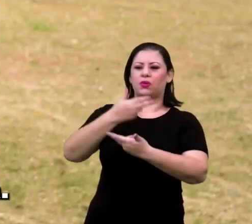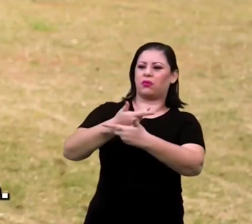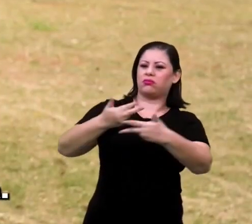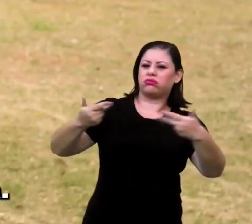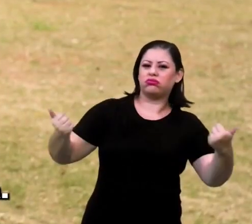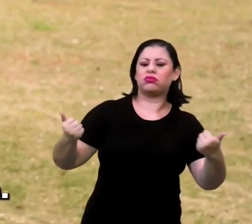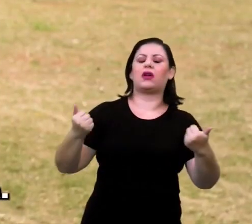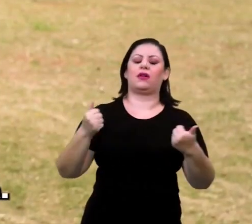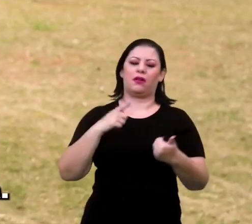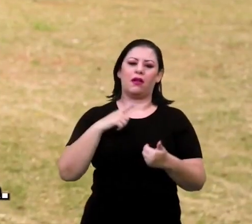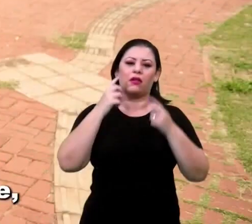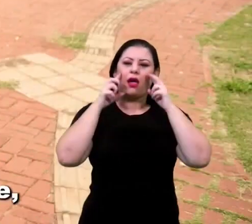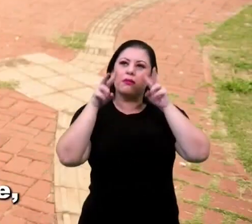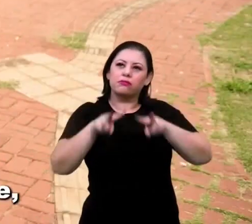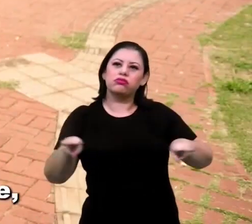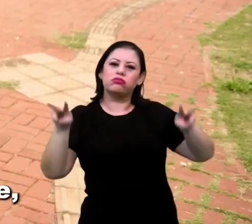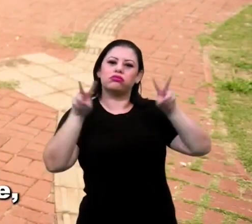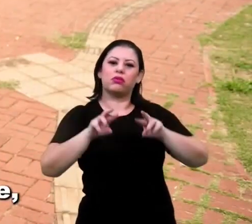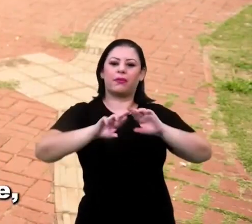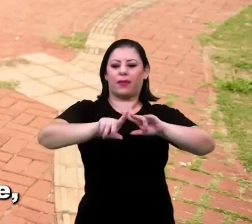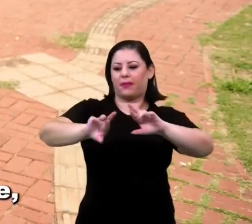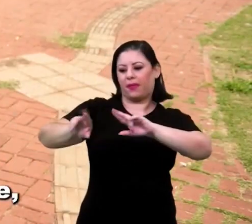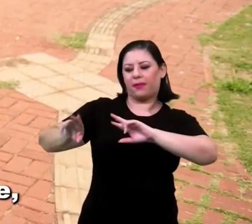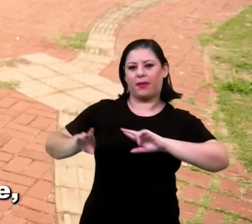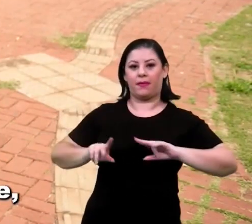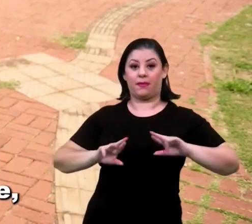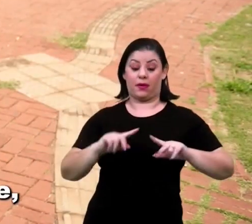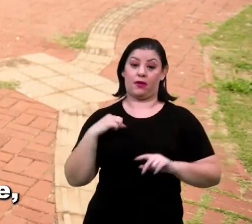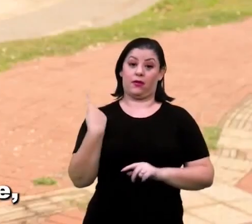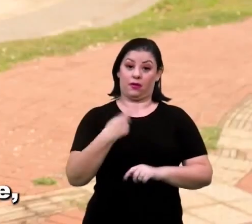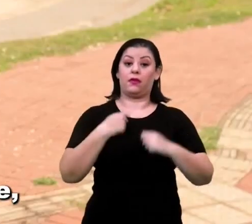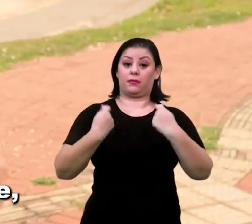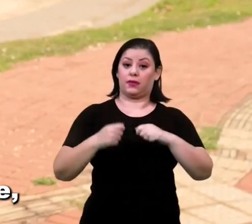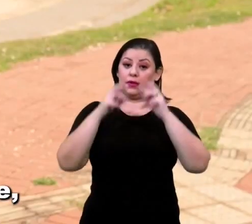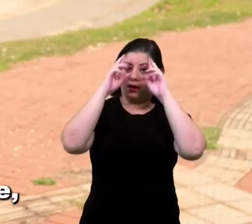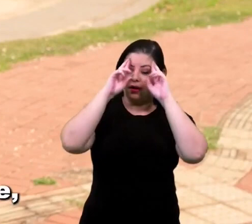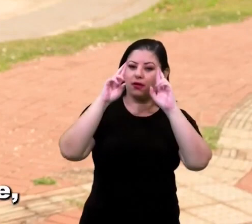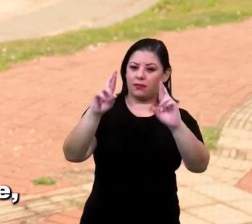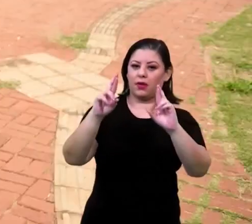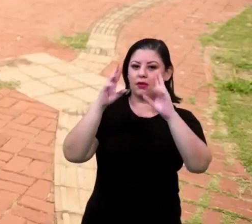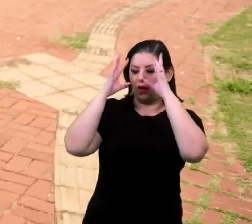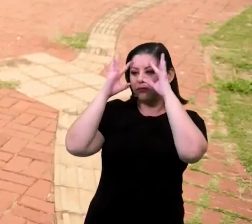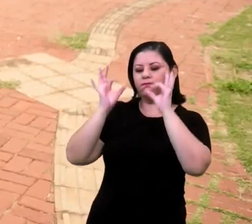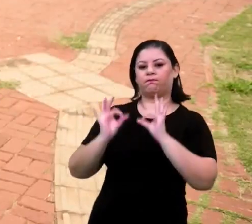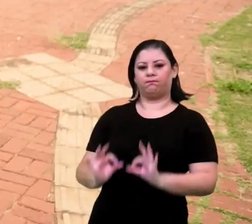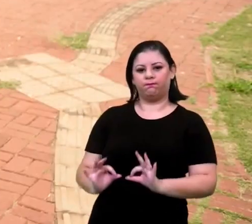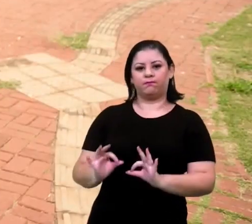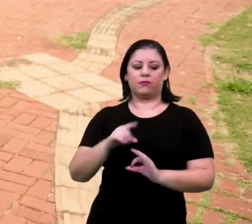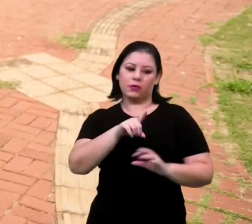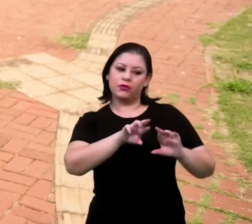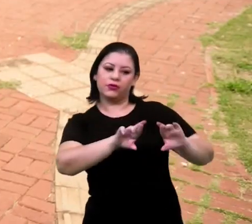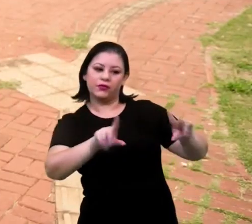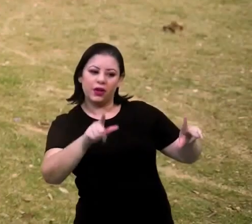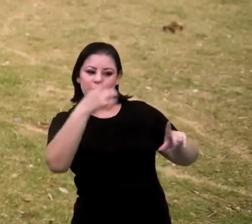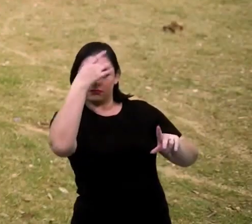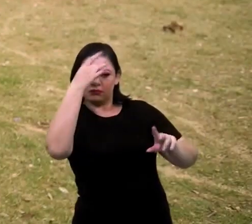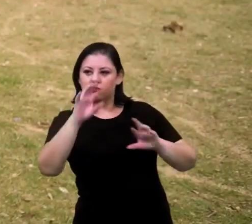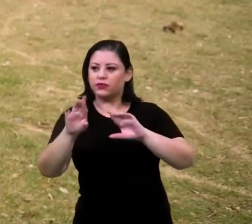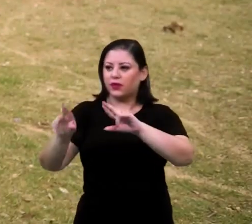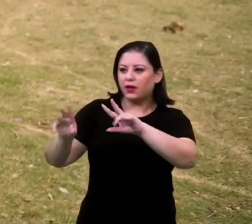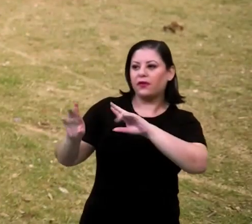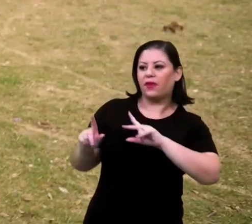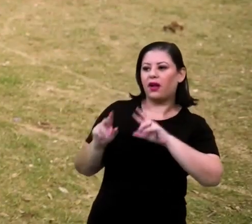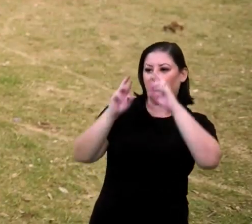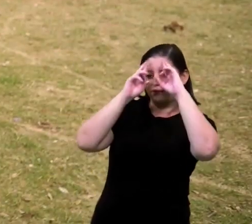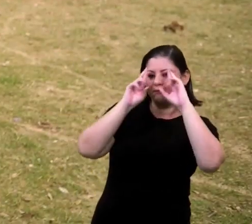há várias formas de enxergar a vida. Todos nós precisamos respeitar e compreender quem pensa diferente, mesmo que não concordemos. Isso